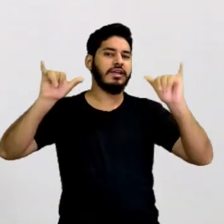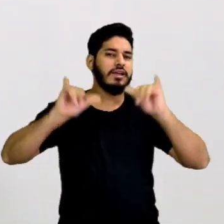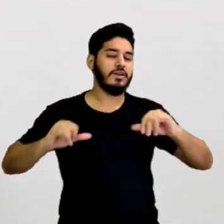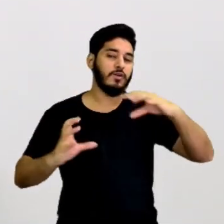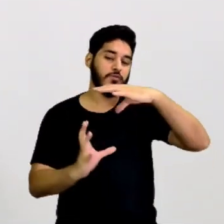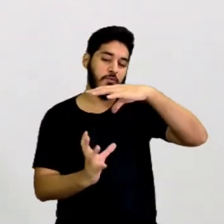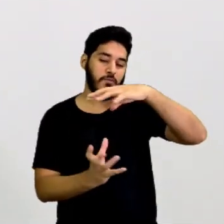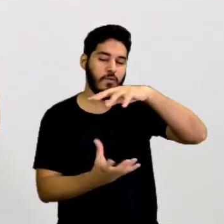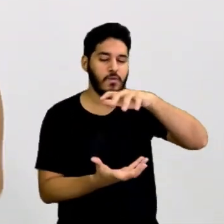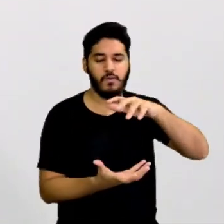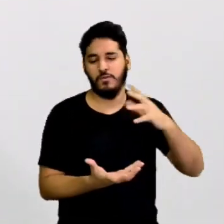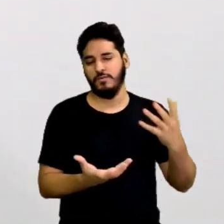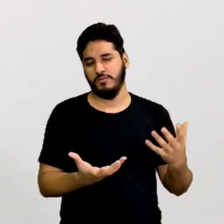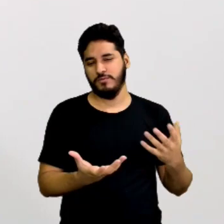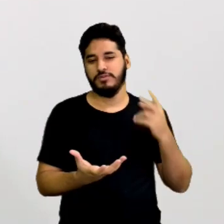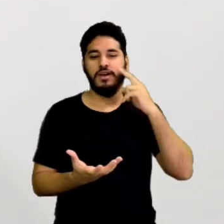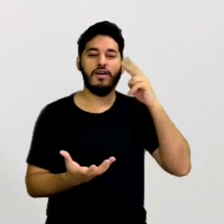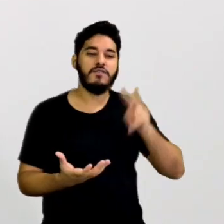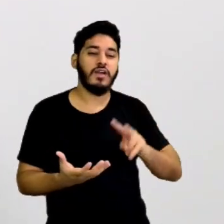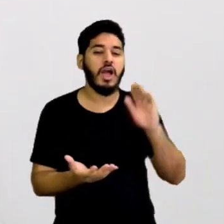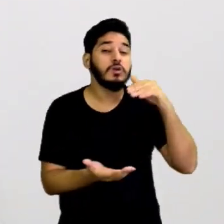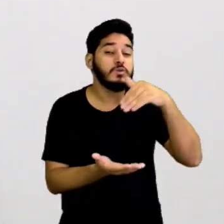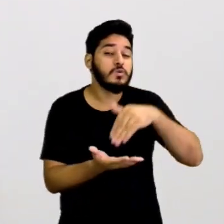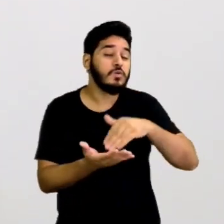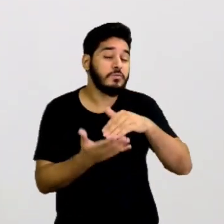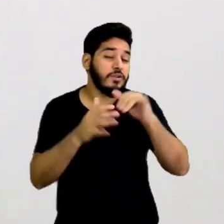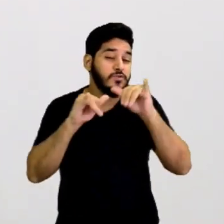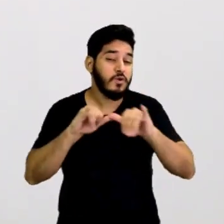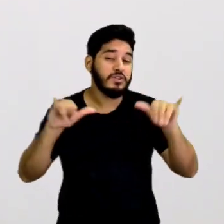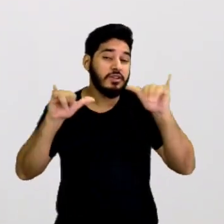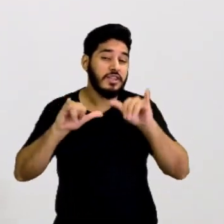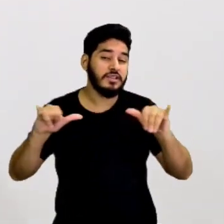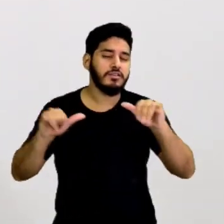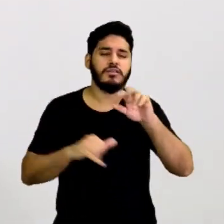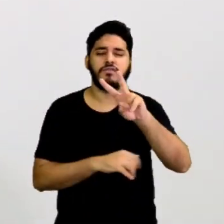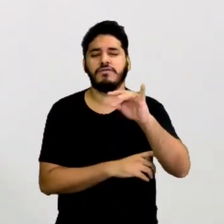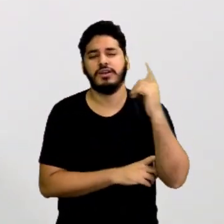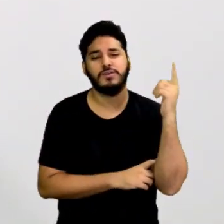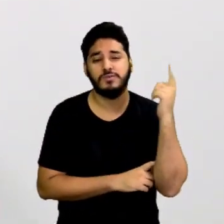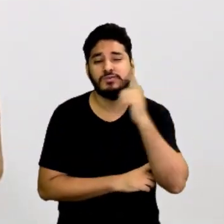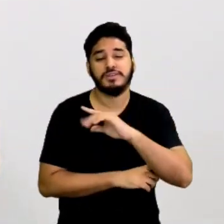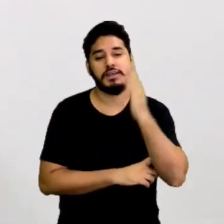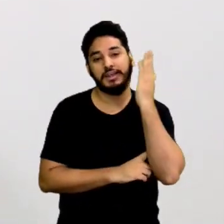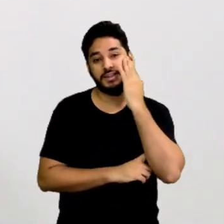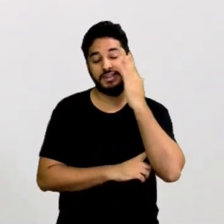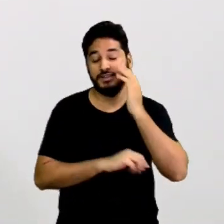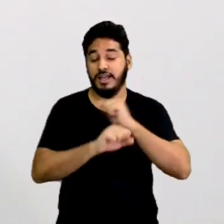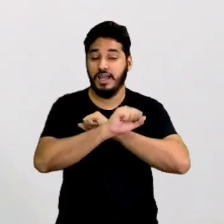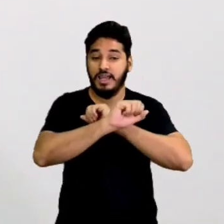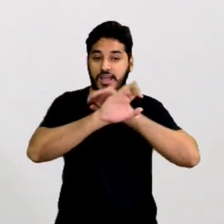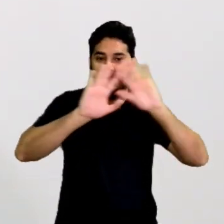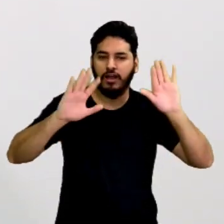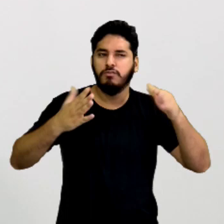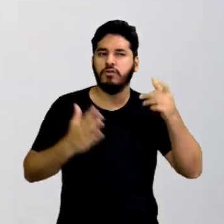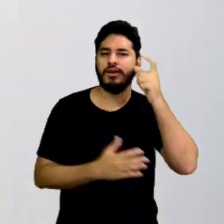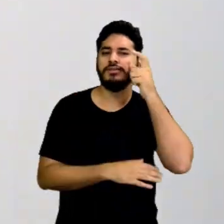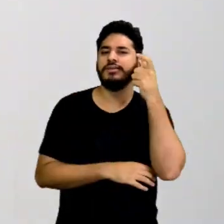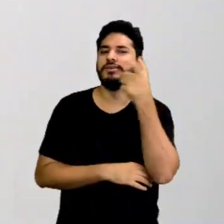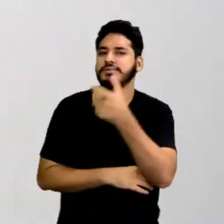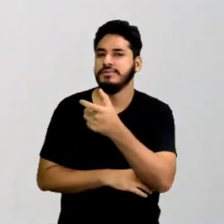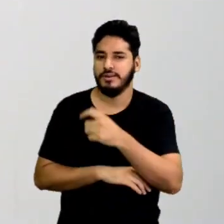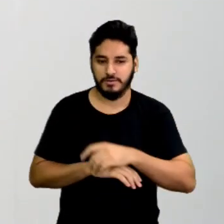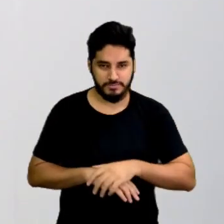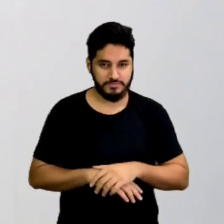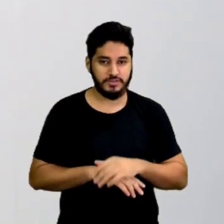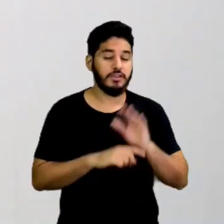Revisar as últimas notícias, né? Que conseguirá entender a intenção dessa tirinha. Que